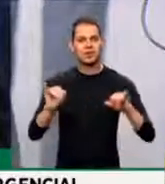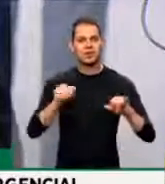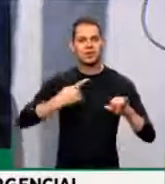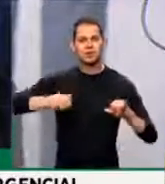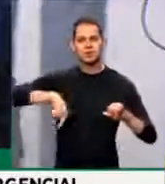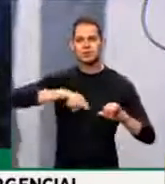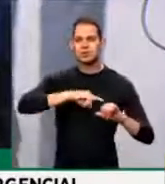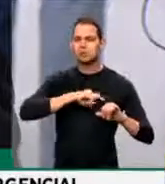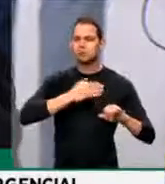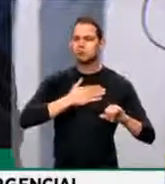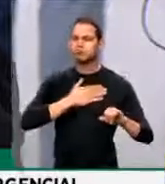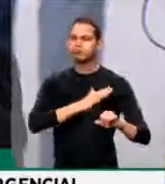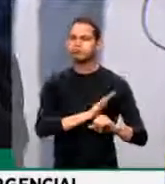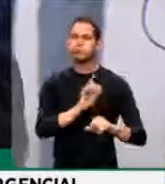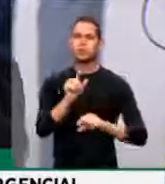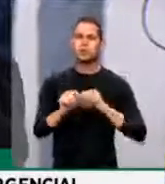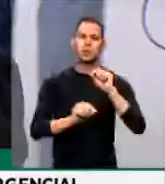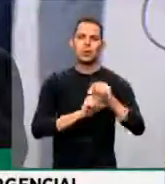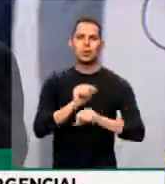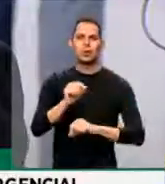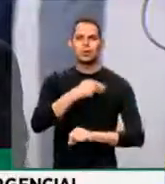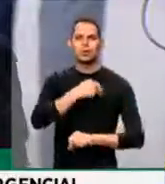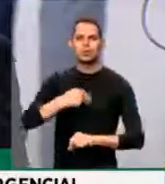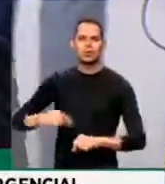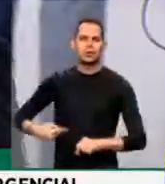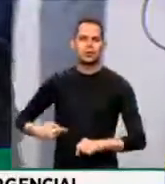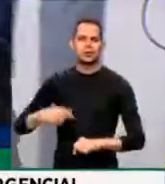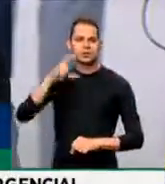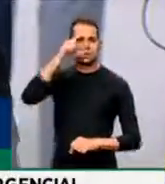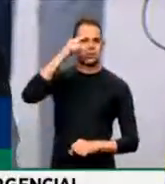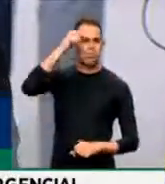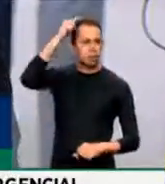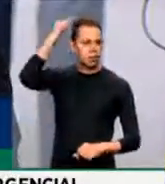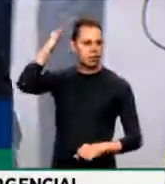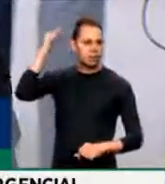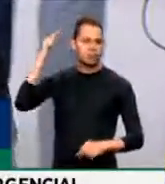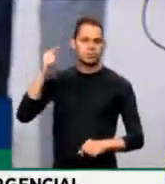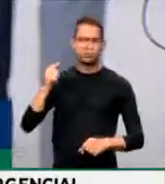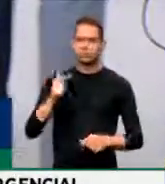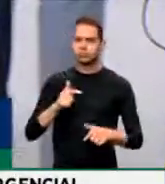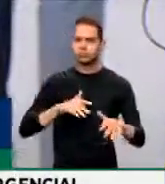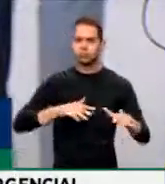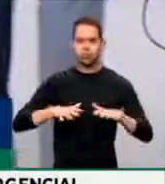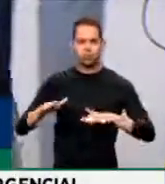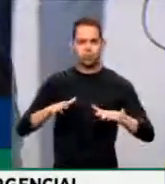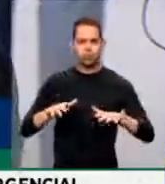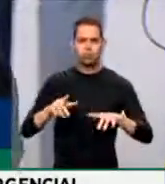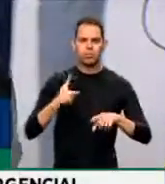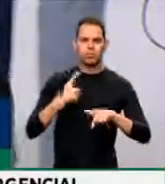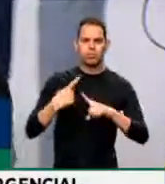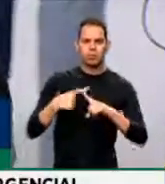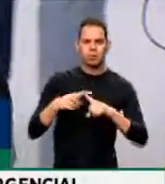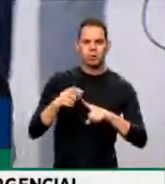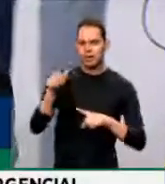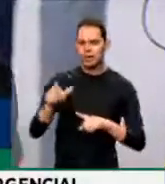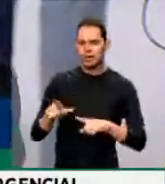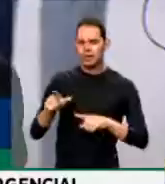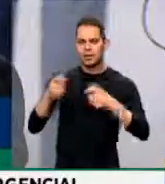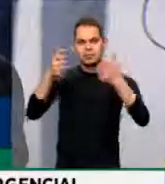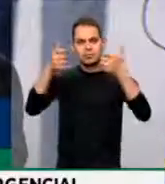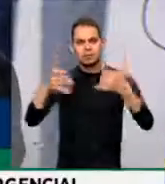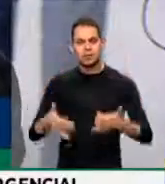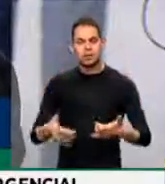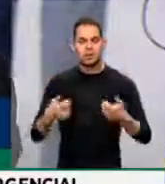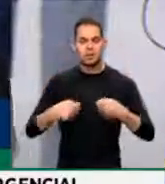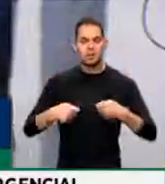indignação com a manifestação do ministro Paulo Guedes em justificar a necessidade